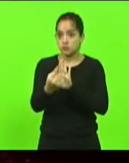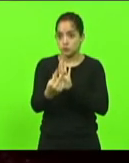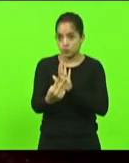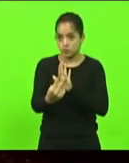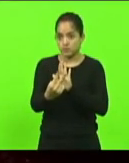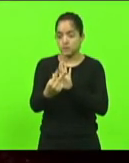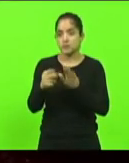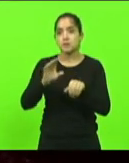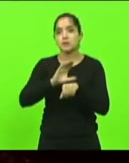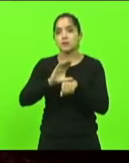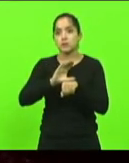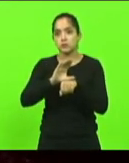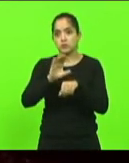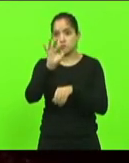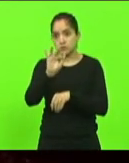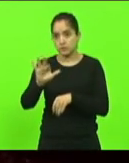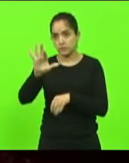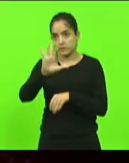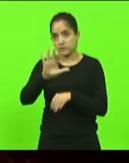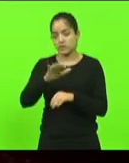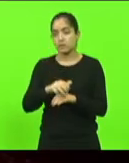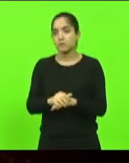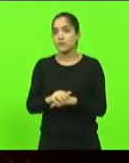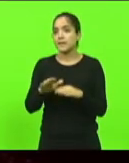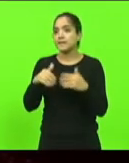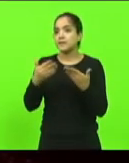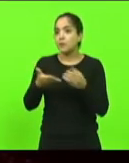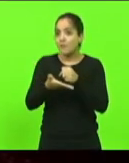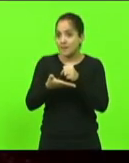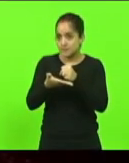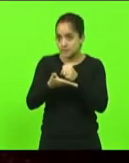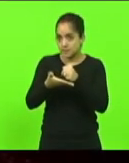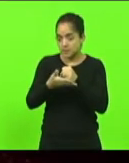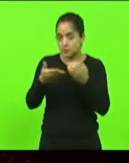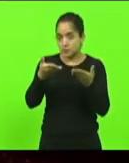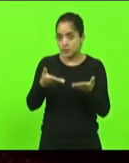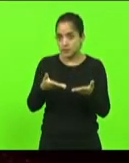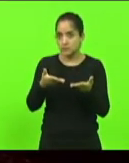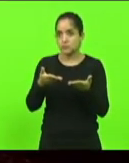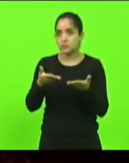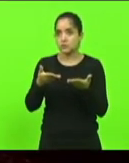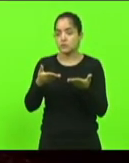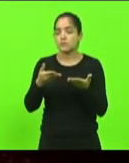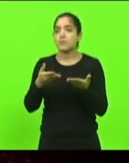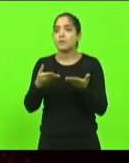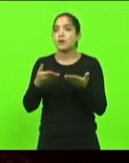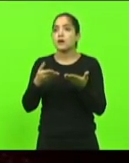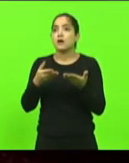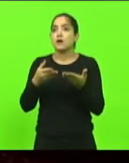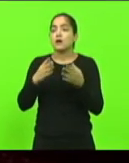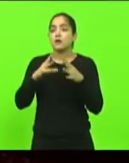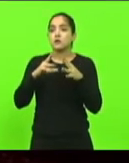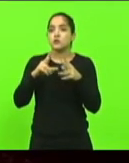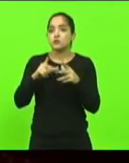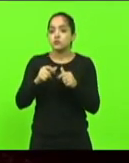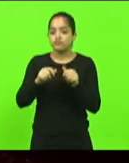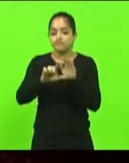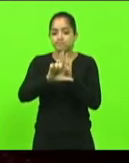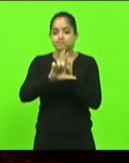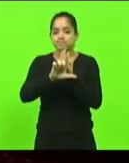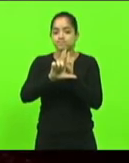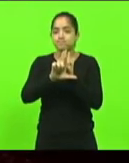Constituição Federal. Então, baseado nisso, todo o escopo da lei fica